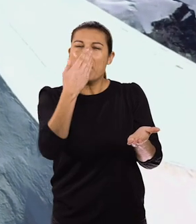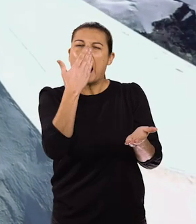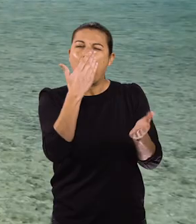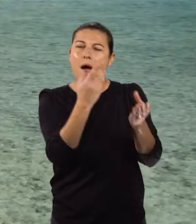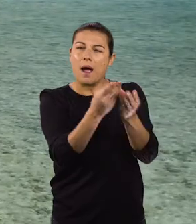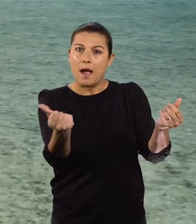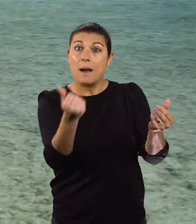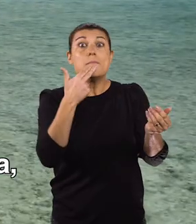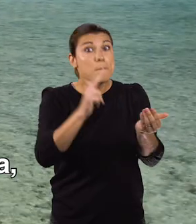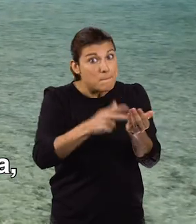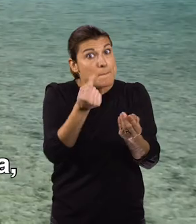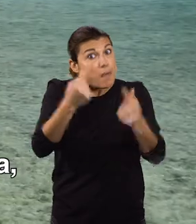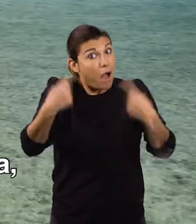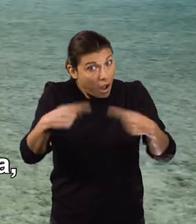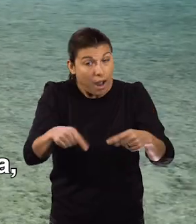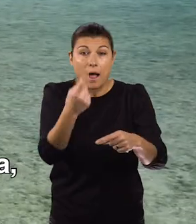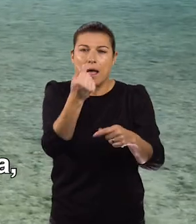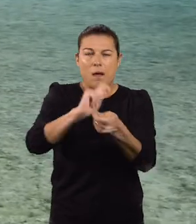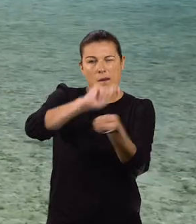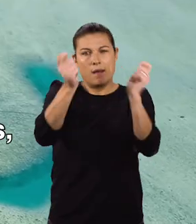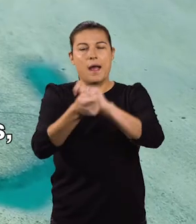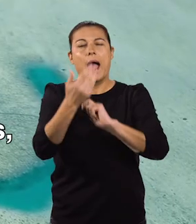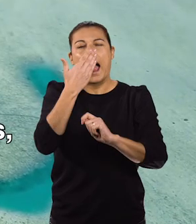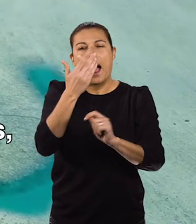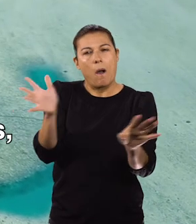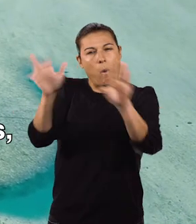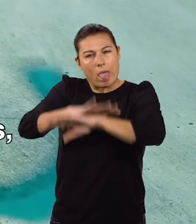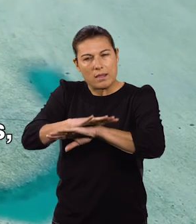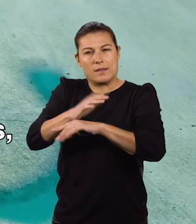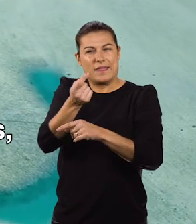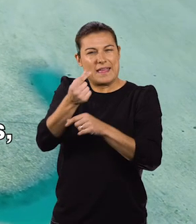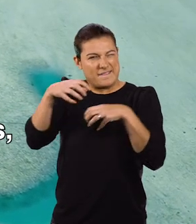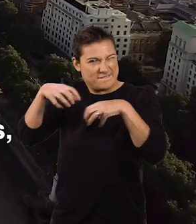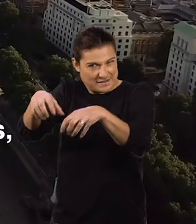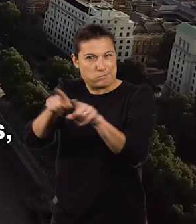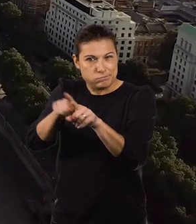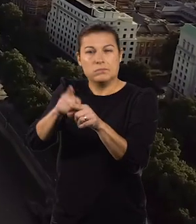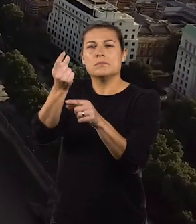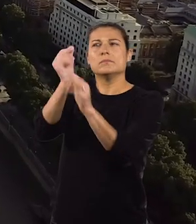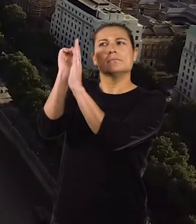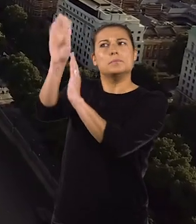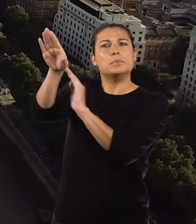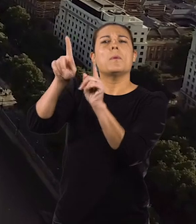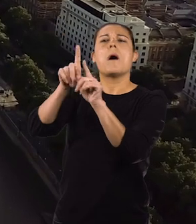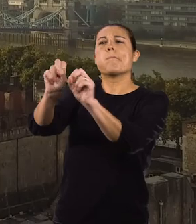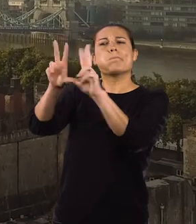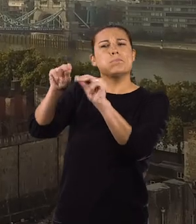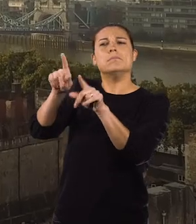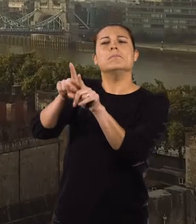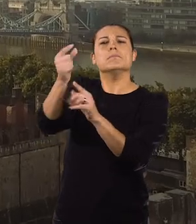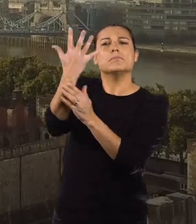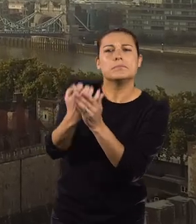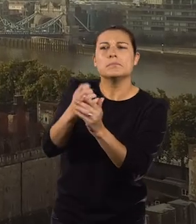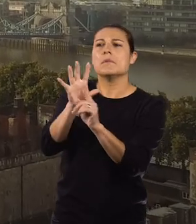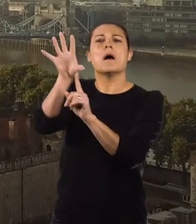deixa de existir. Transforma-se em dinheiro fantasma, escondido em locais muito exóticos, ou nem tanto, inacessíveis à